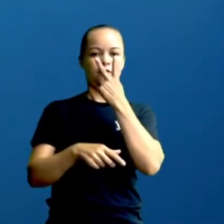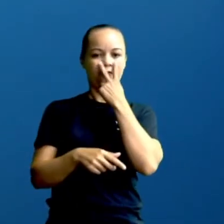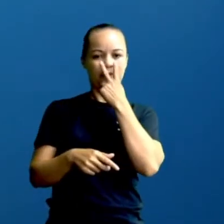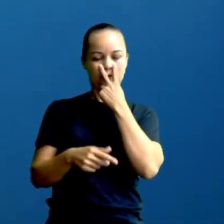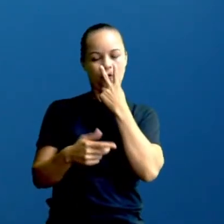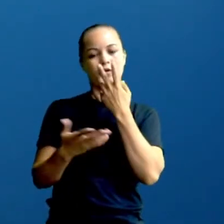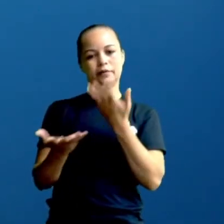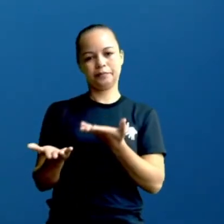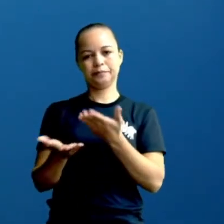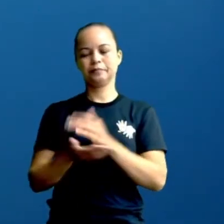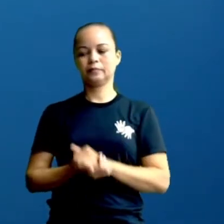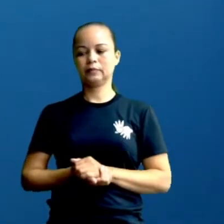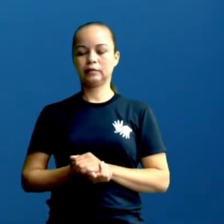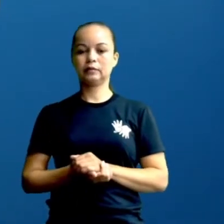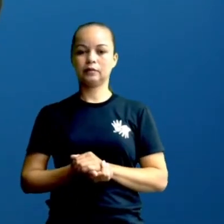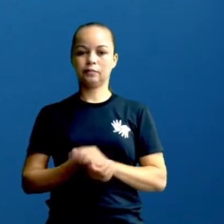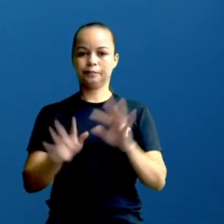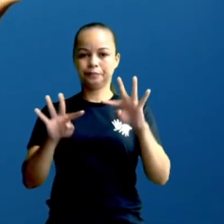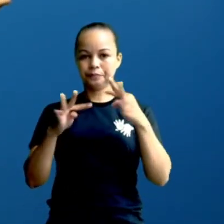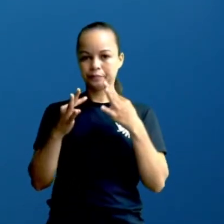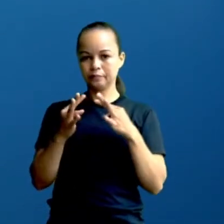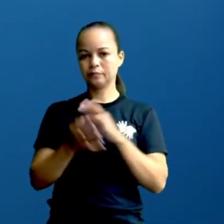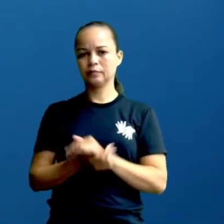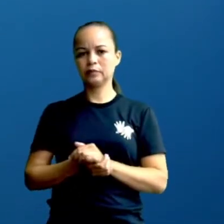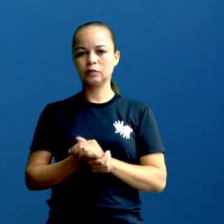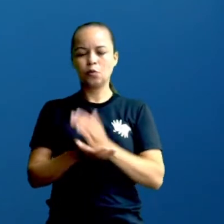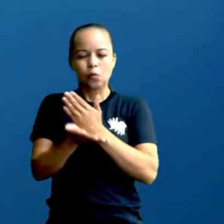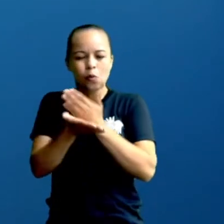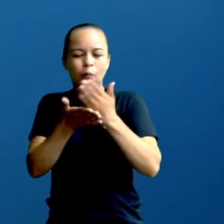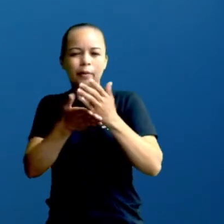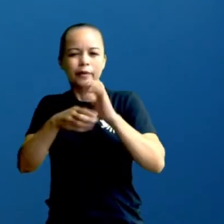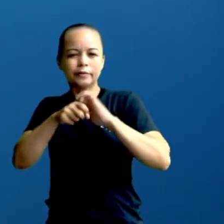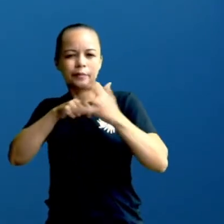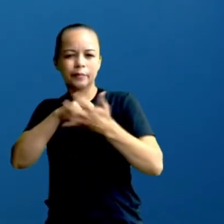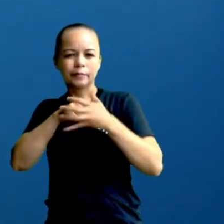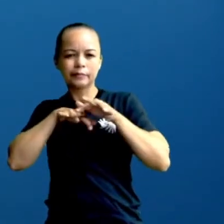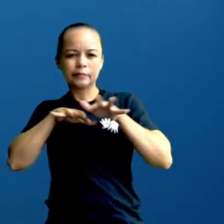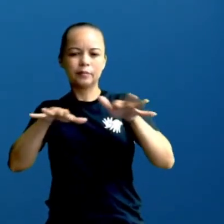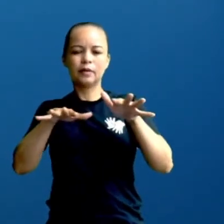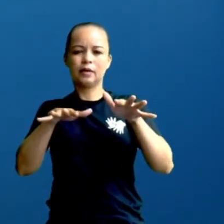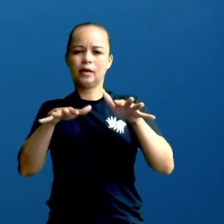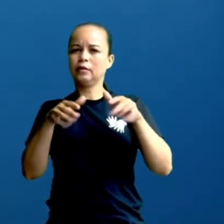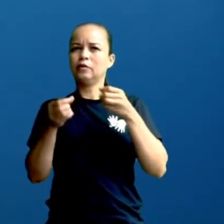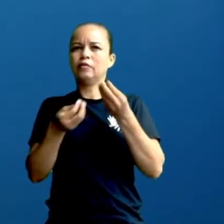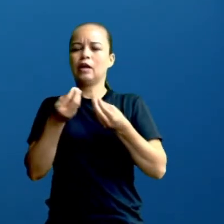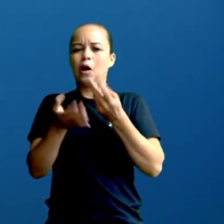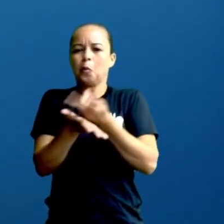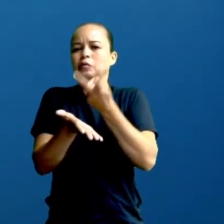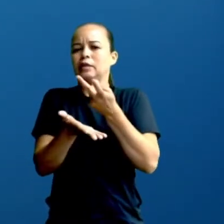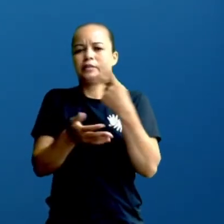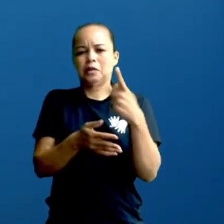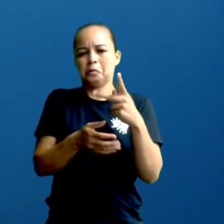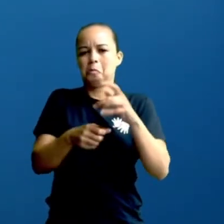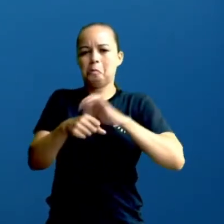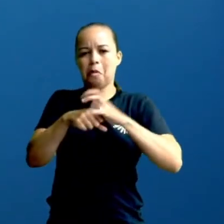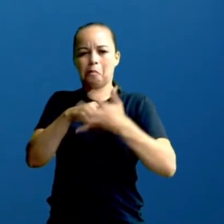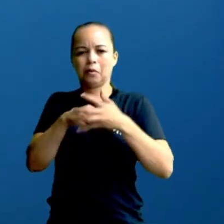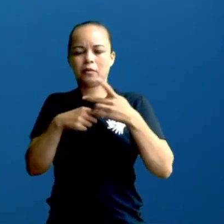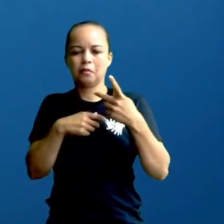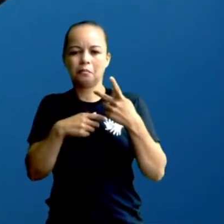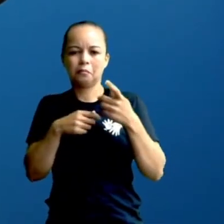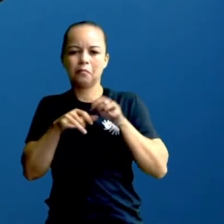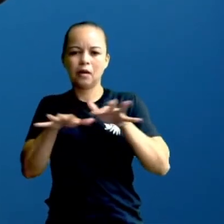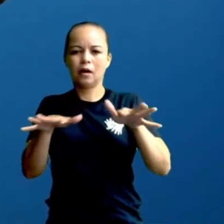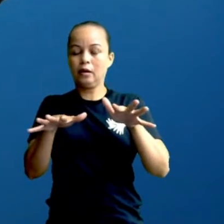parar um pouquinho para ver. Então, no começo da pandemia, ninguém esperava, na verdade, que viesse a acontecer uma pandemia dessas. Então, assim,